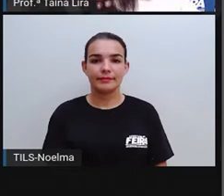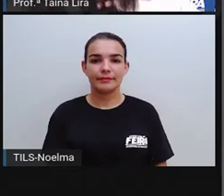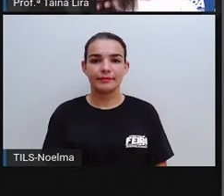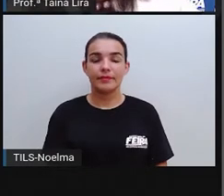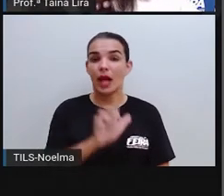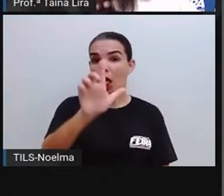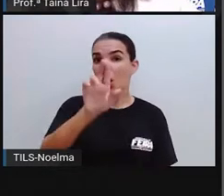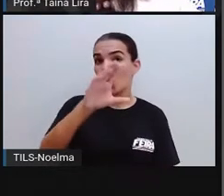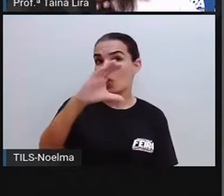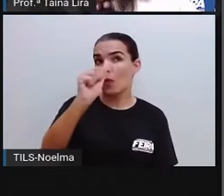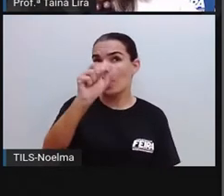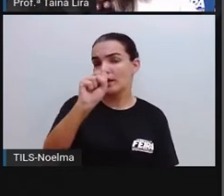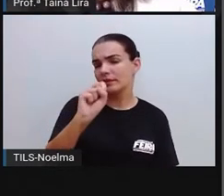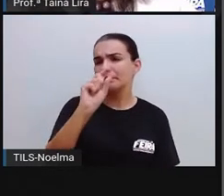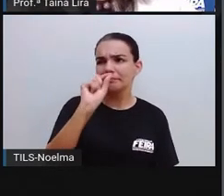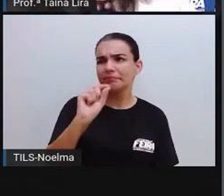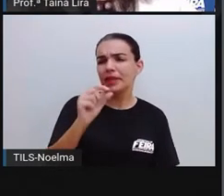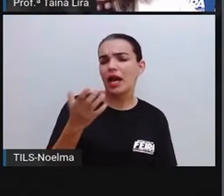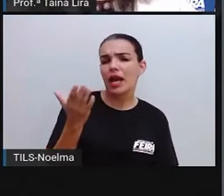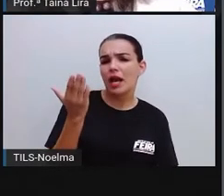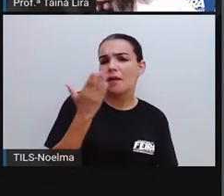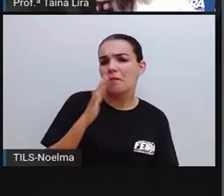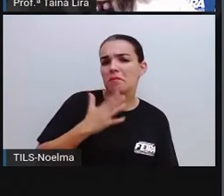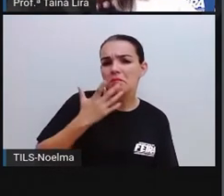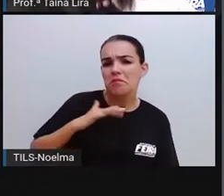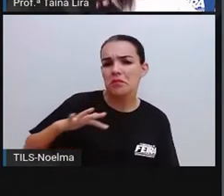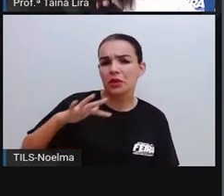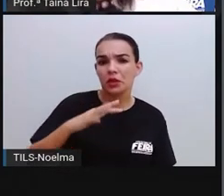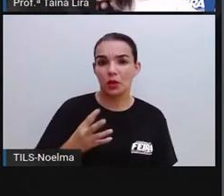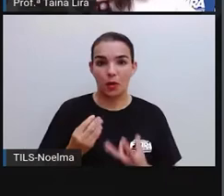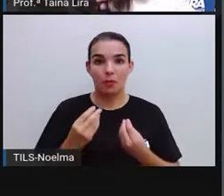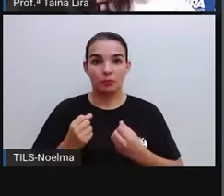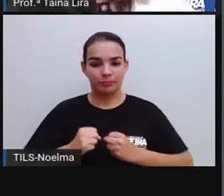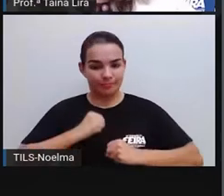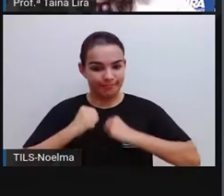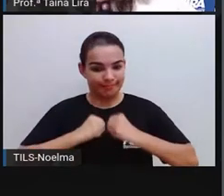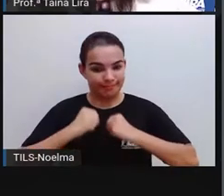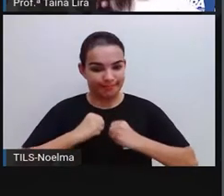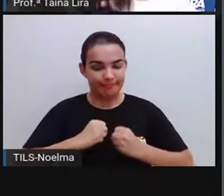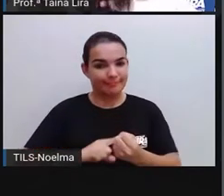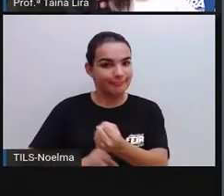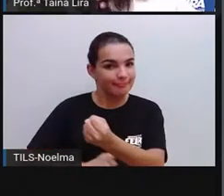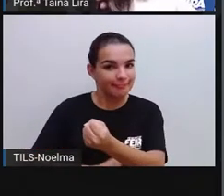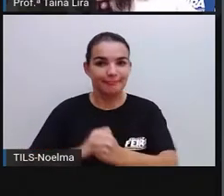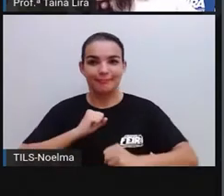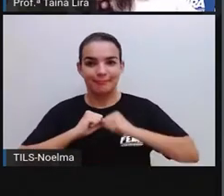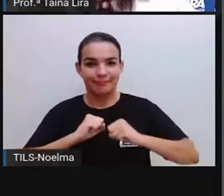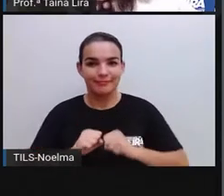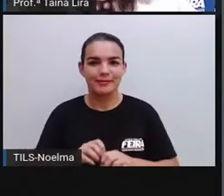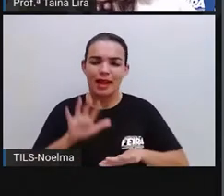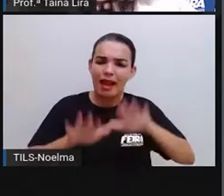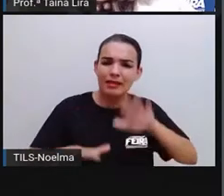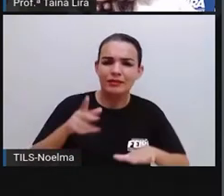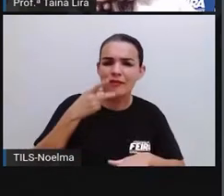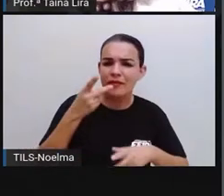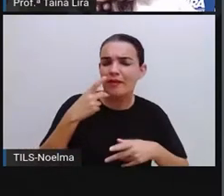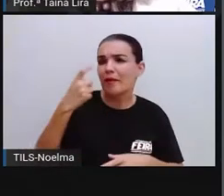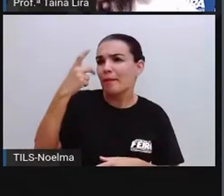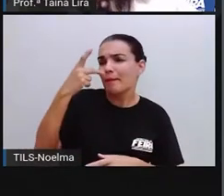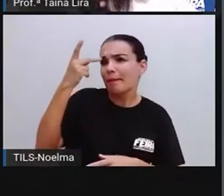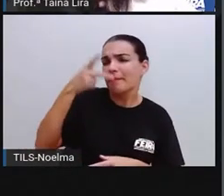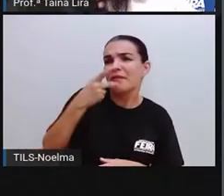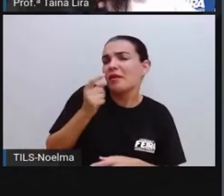Lucas era um menino muito ativo, mas levado. Às vezes, falava sem pensar